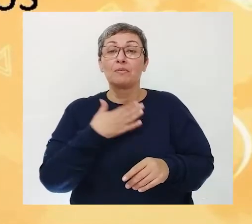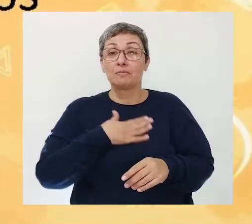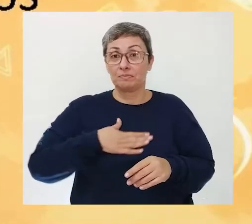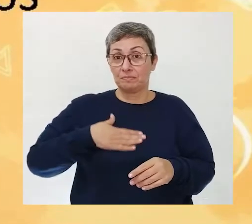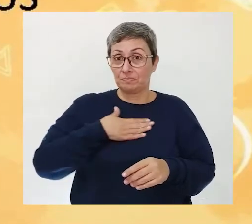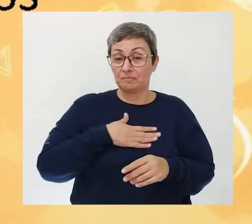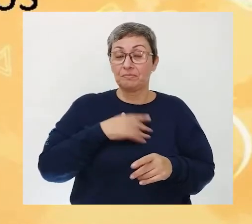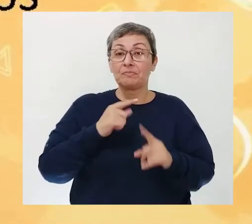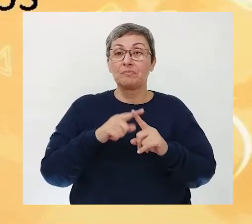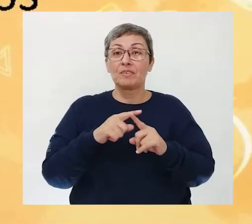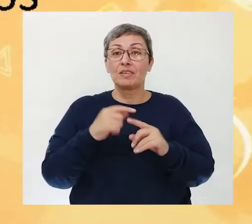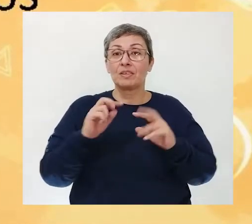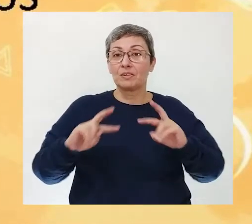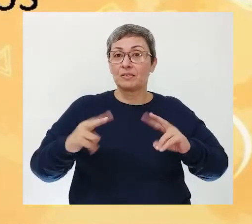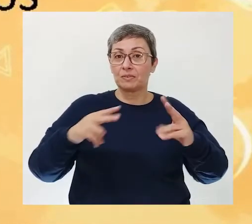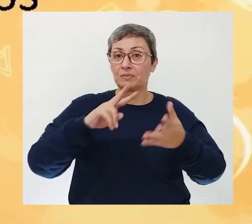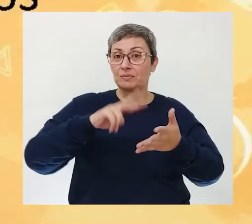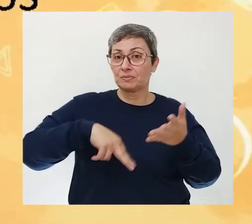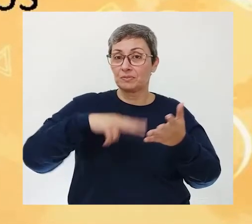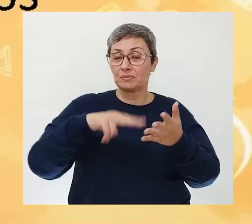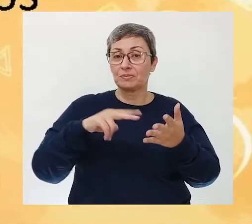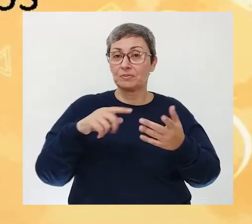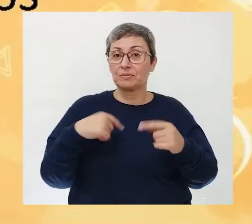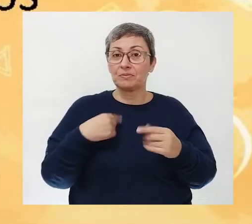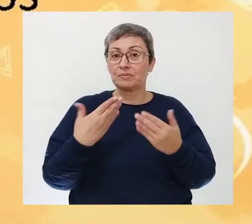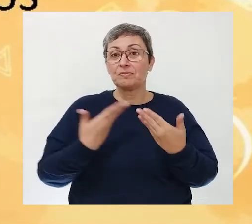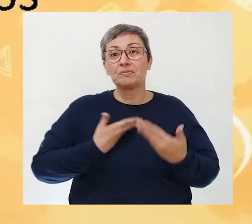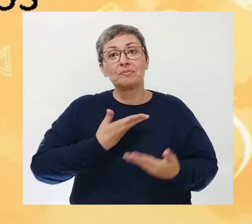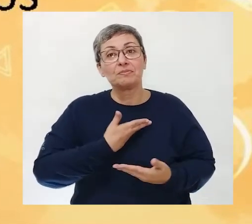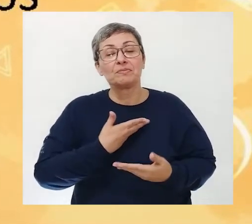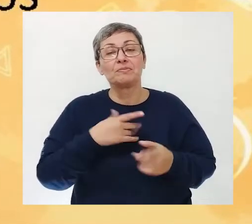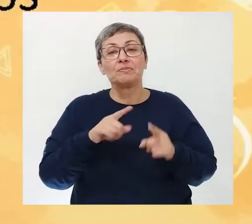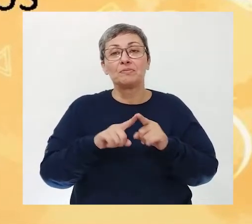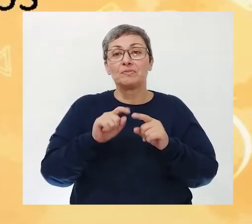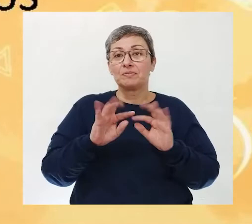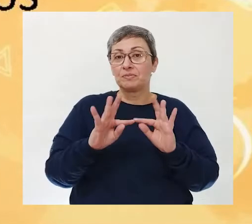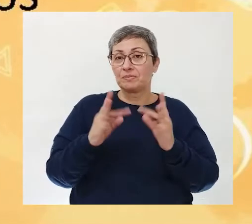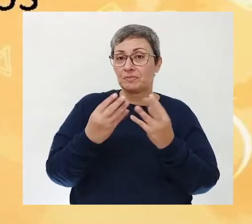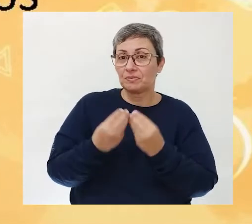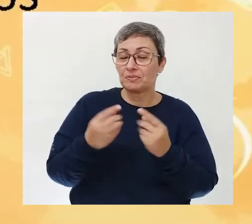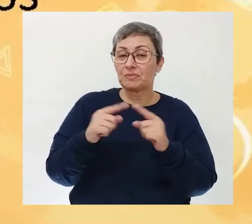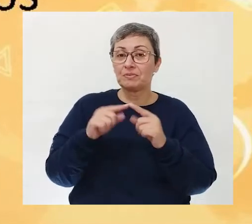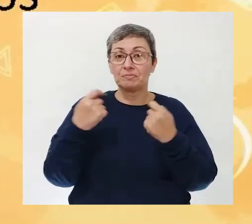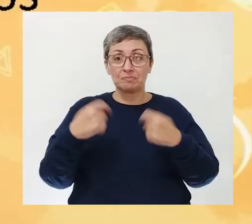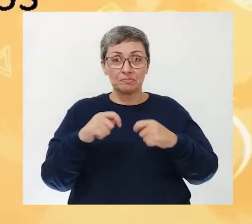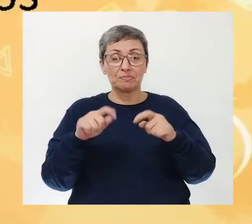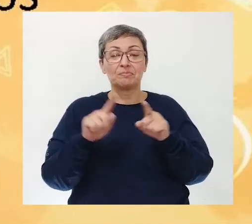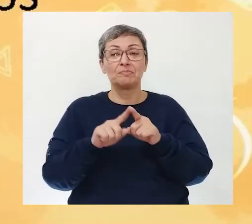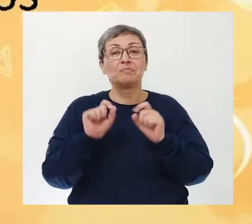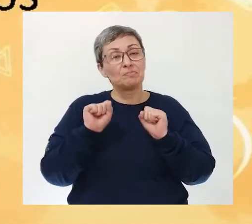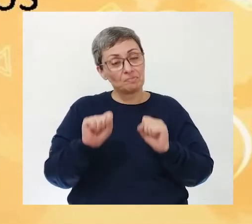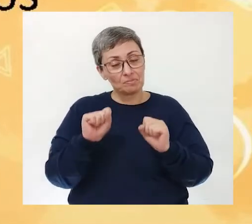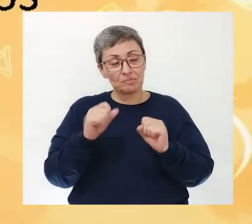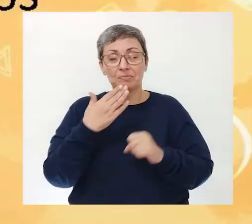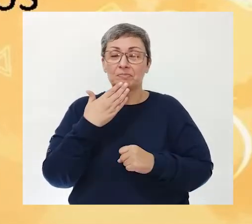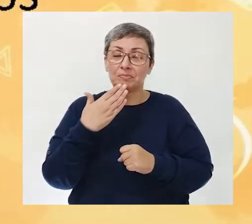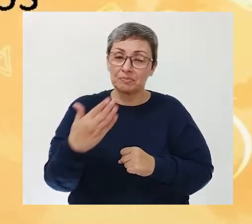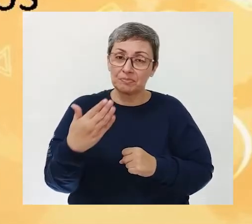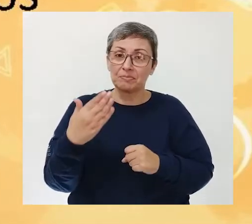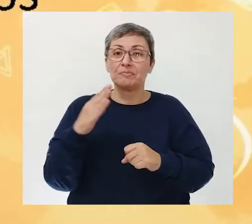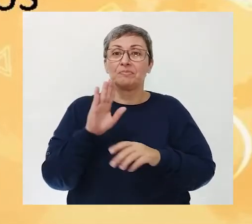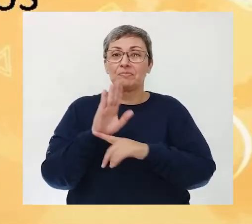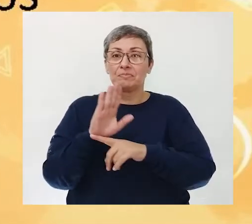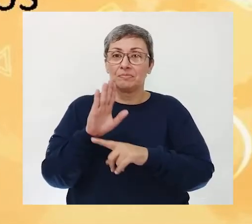goste E compartilhe A leitura dele Com os seus colegas Familiares Se precisar Pode pedir